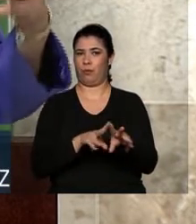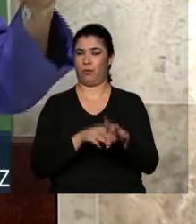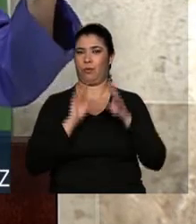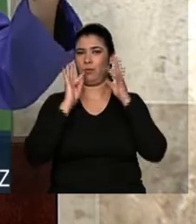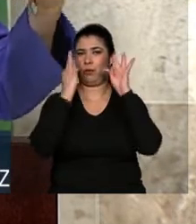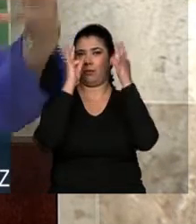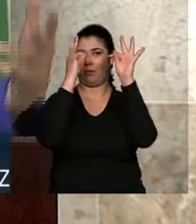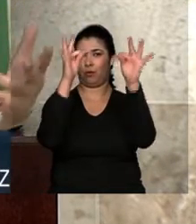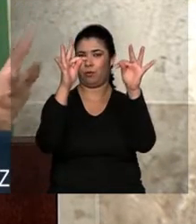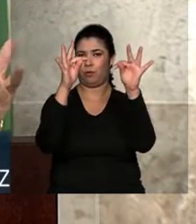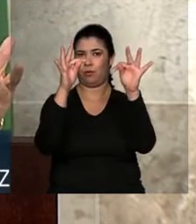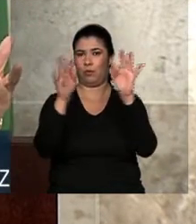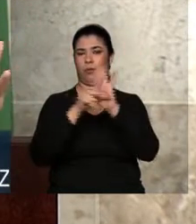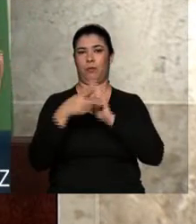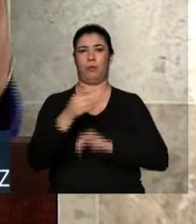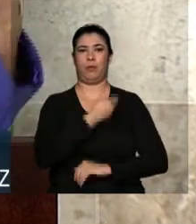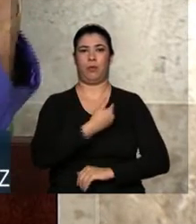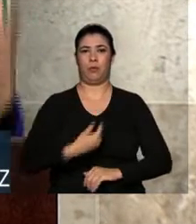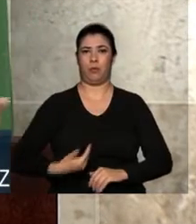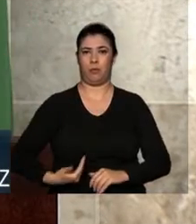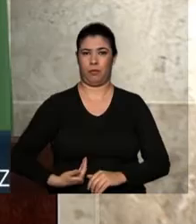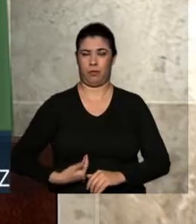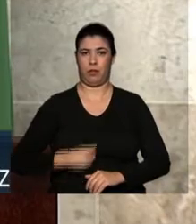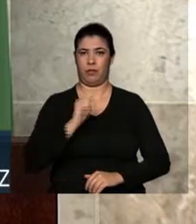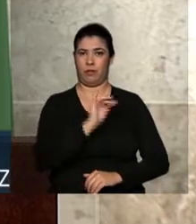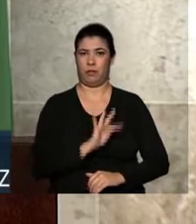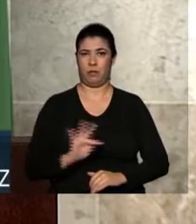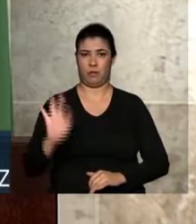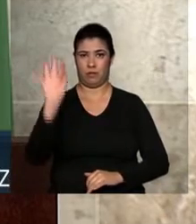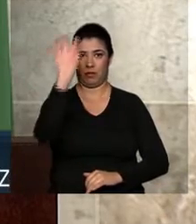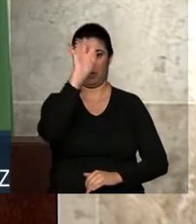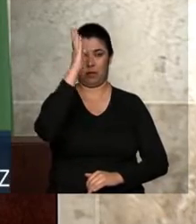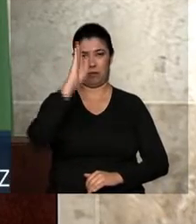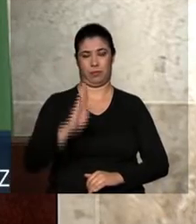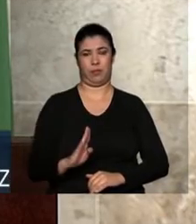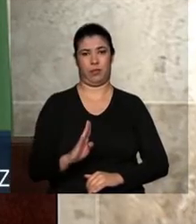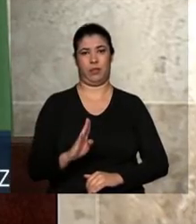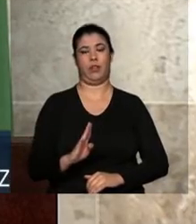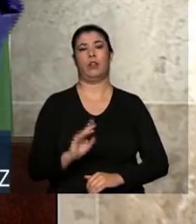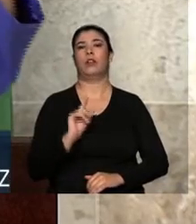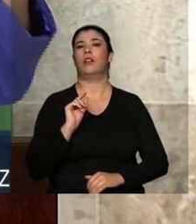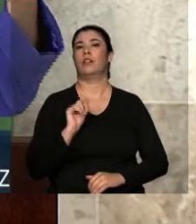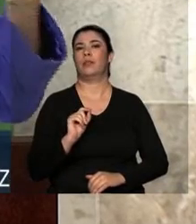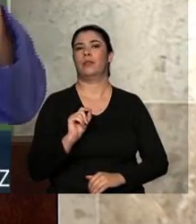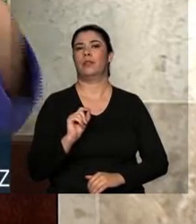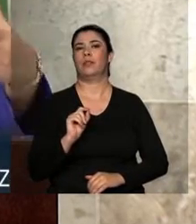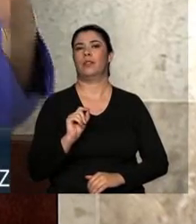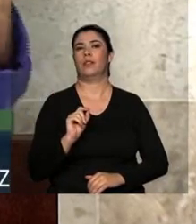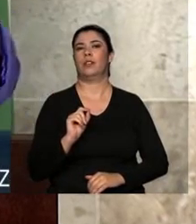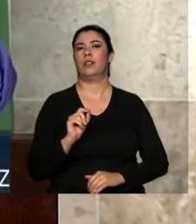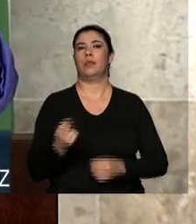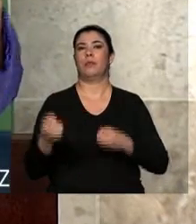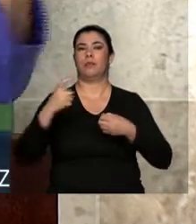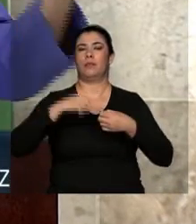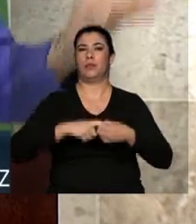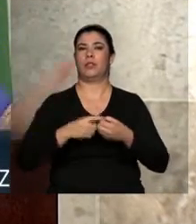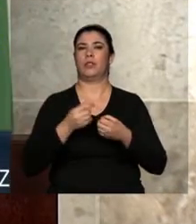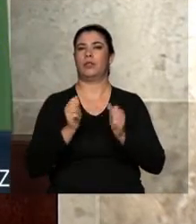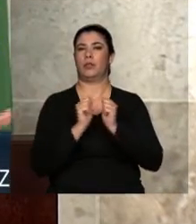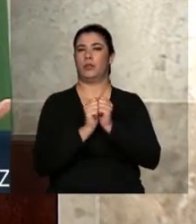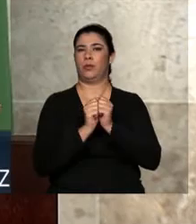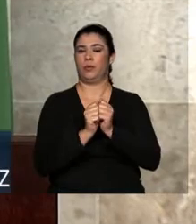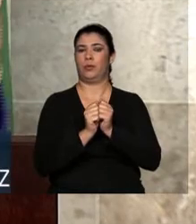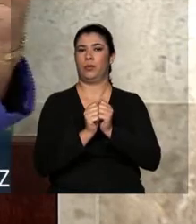tecnológico do Estado brasileiro, da federação, tanto as federais como as estaduais